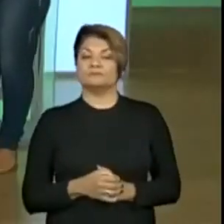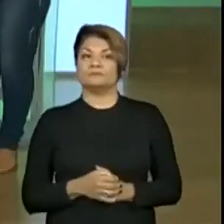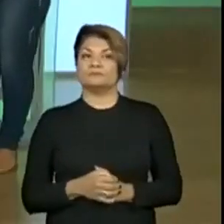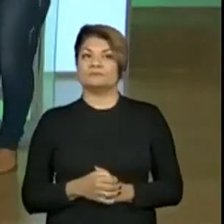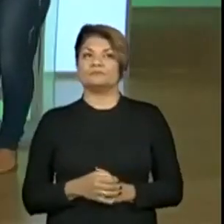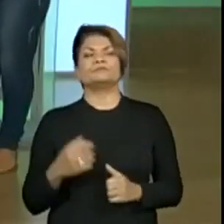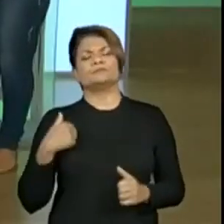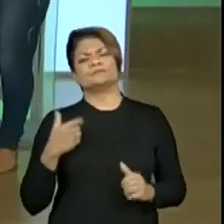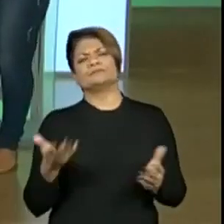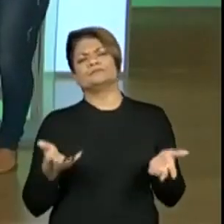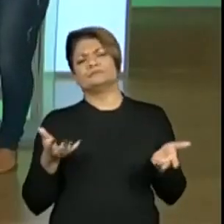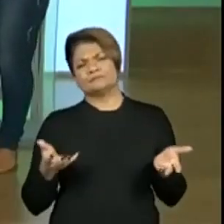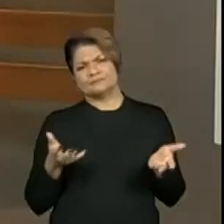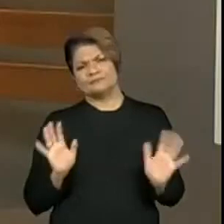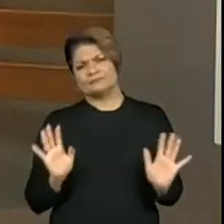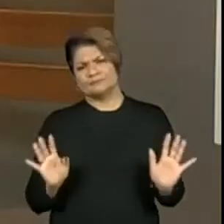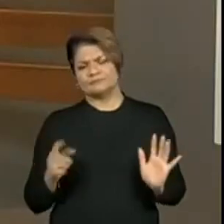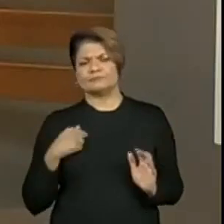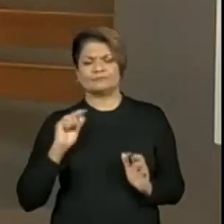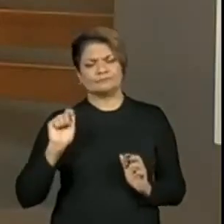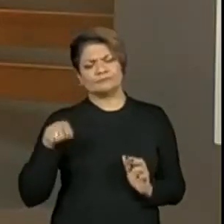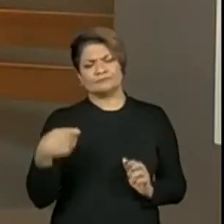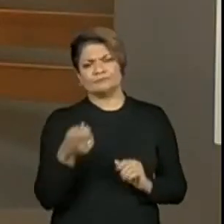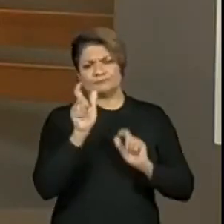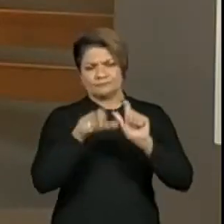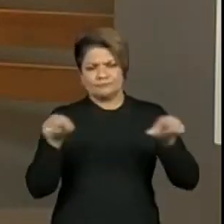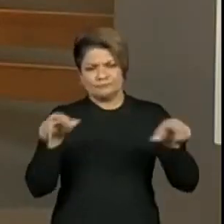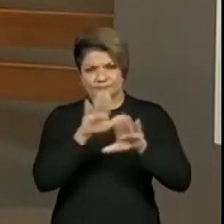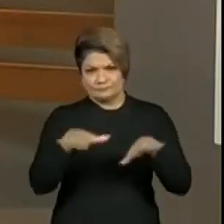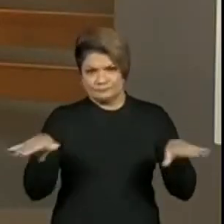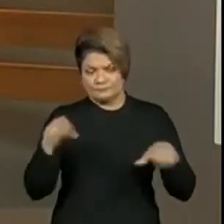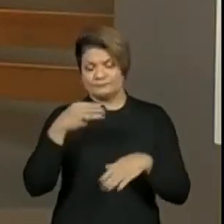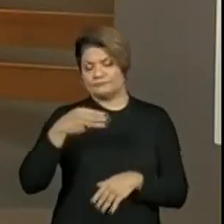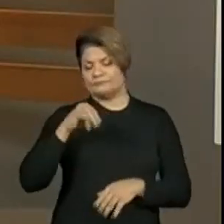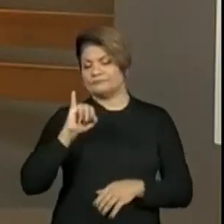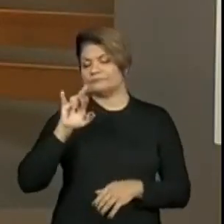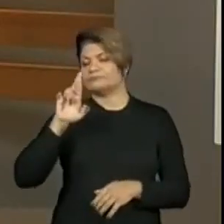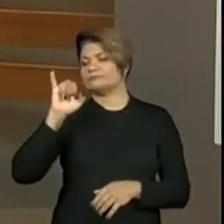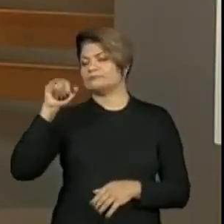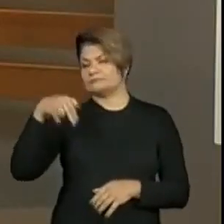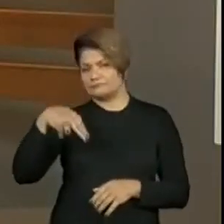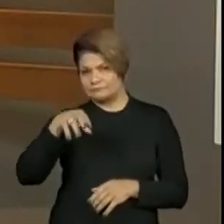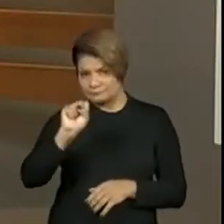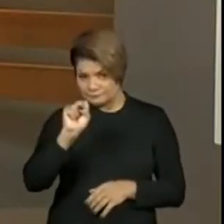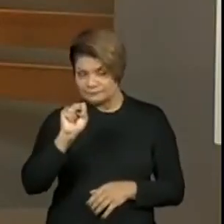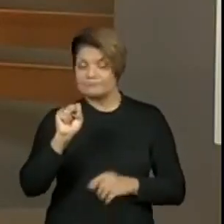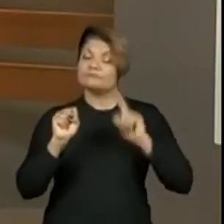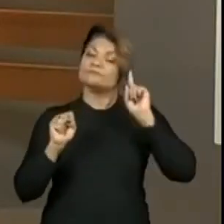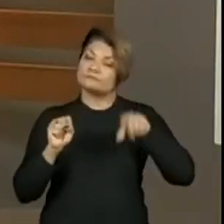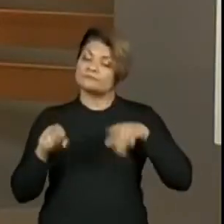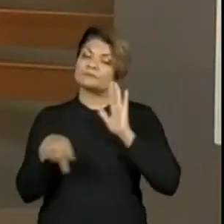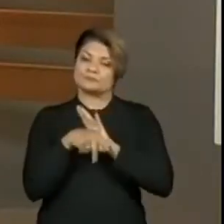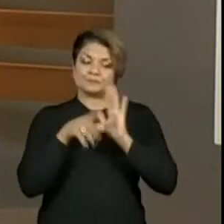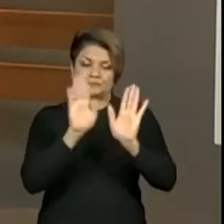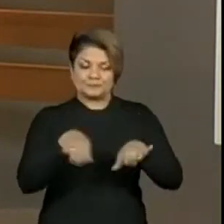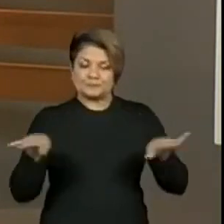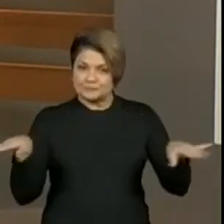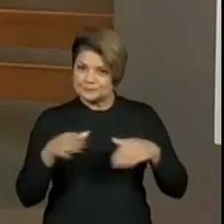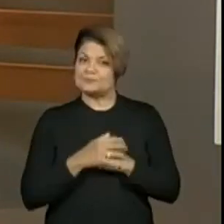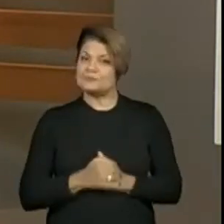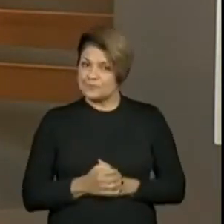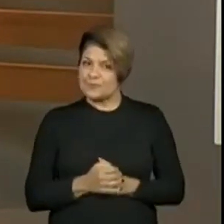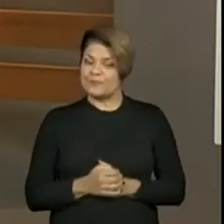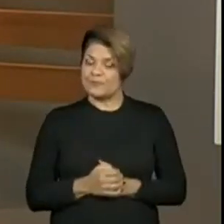E eu já quis chamar como escritores Mirins. Eu não falo para vocês que eu gosto muito da questão de escrever, de produzir. A oportunidade é de vocês.